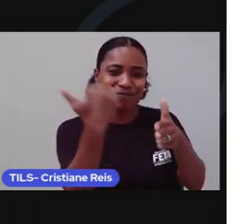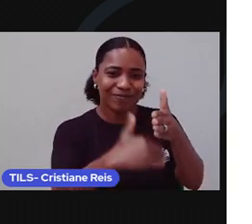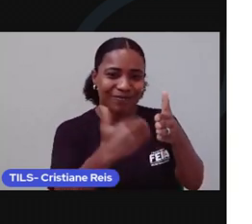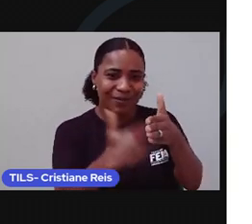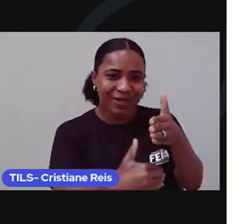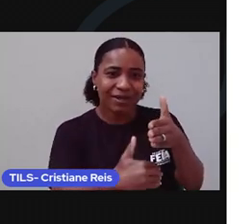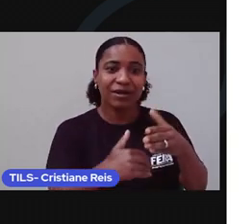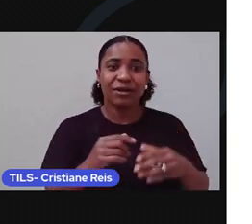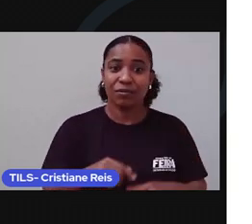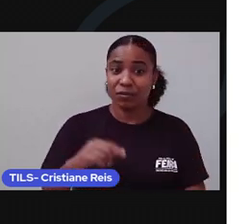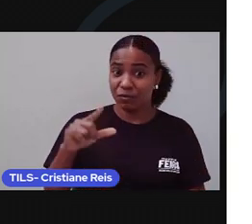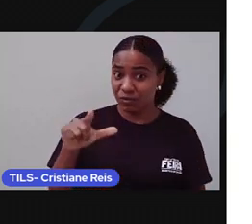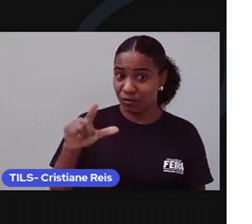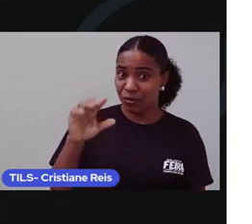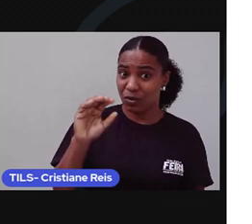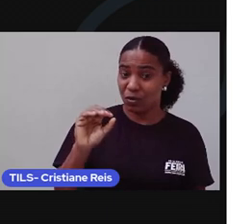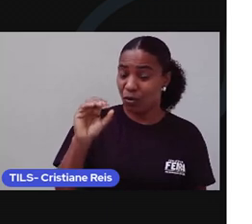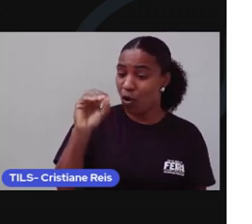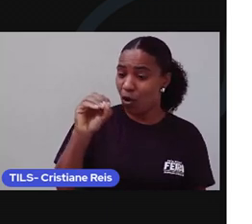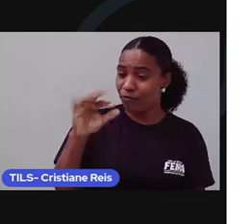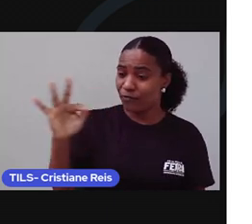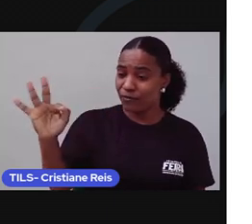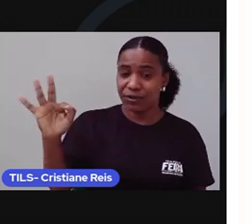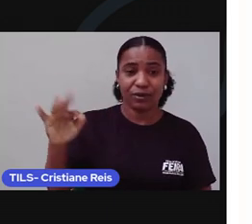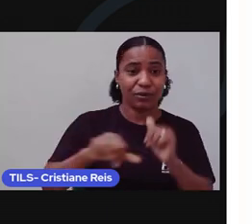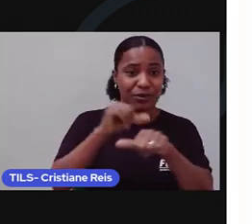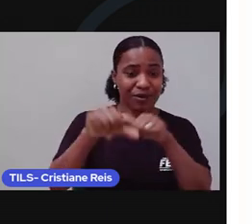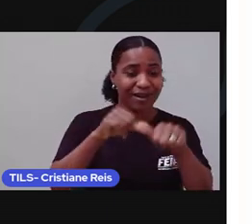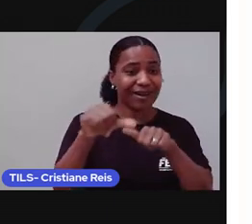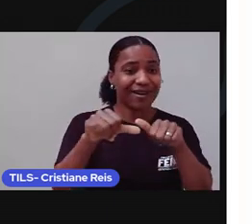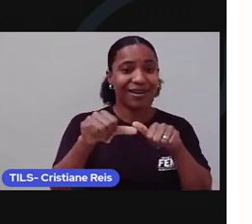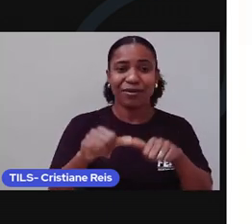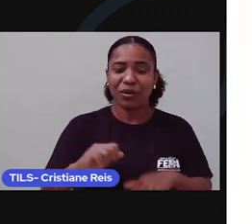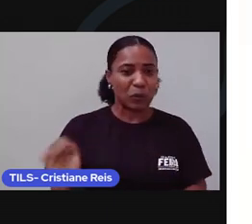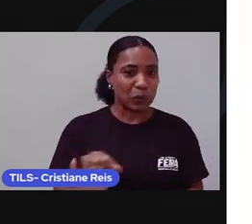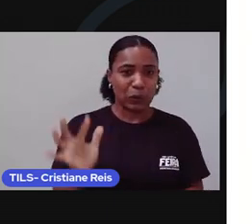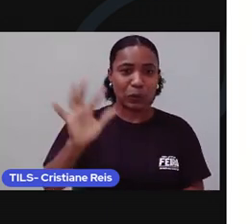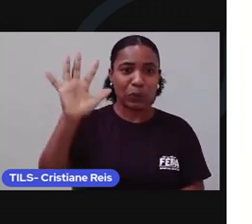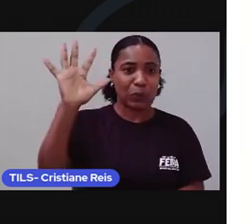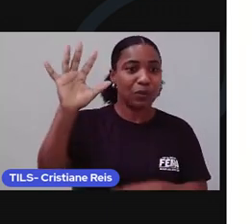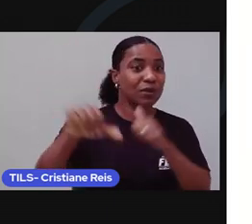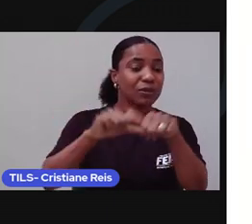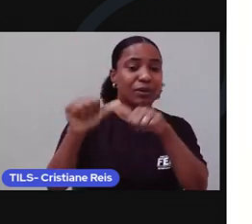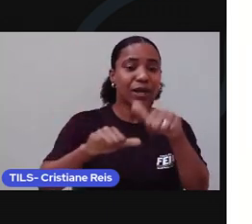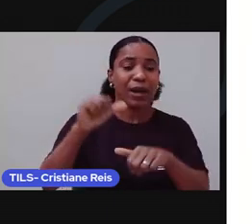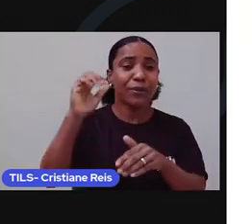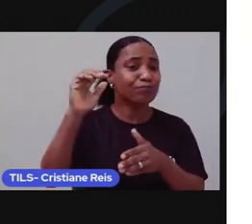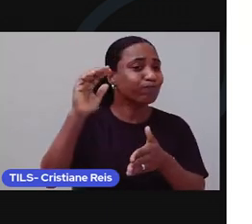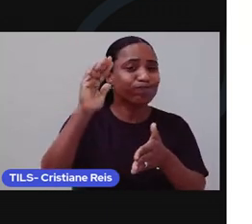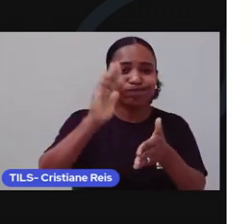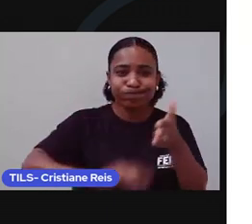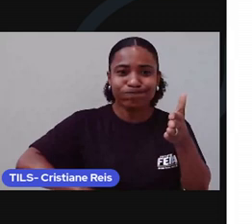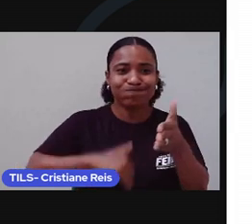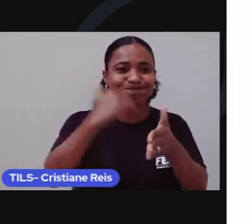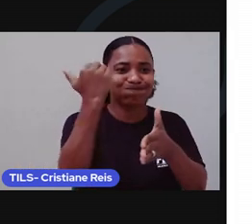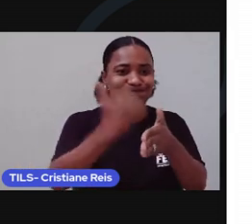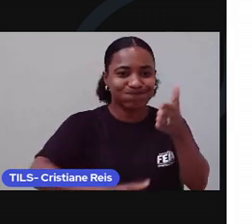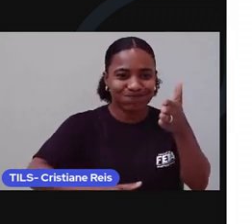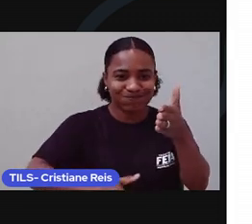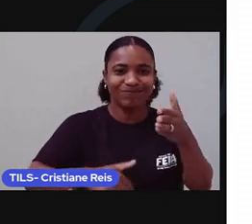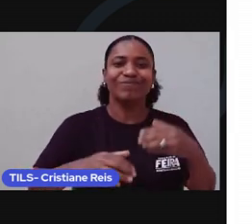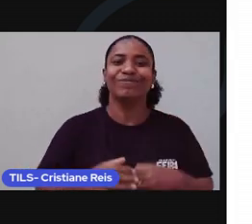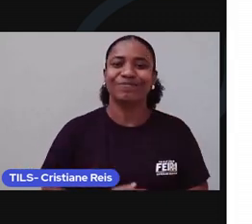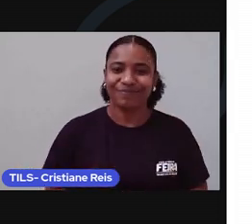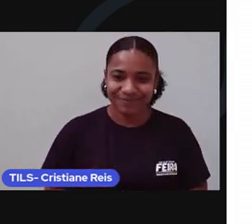algo é removido ou tirado. Muitas vezes, as lojas optam por usar palavras em inglês